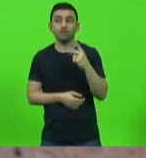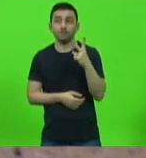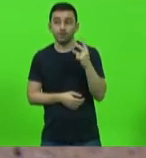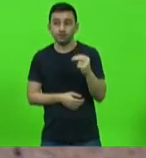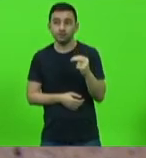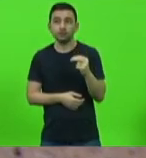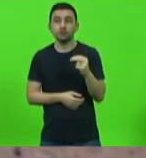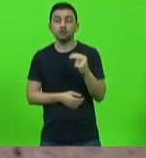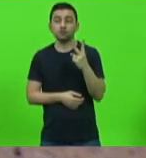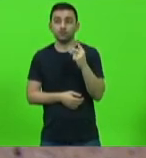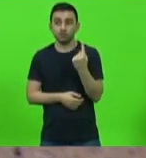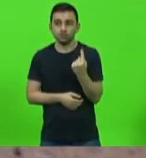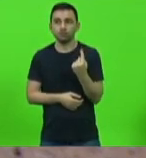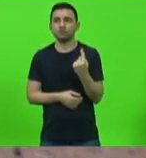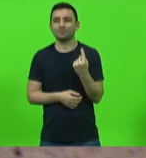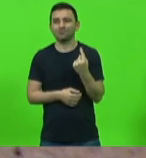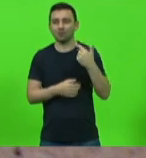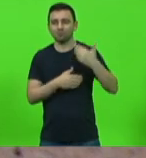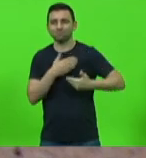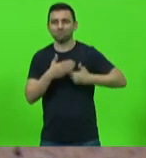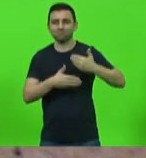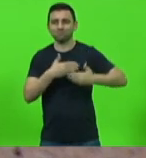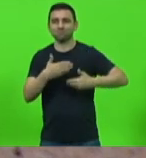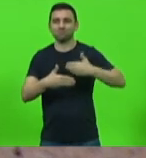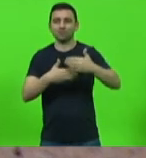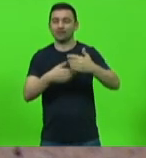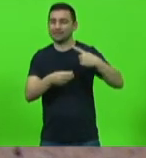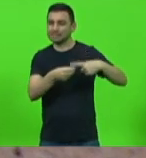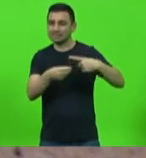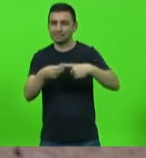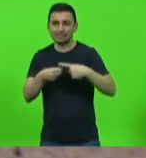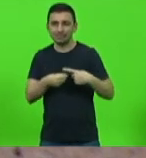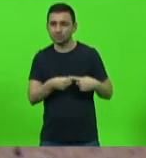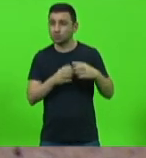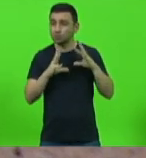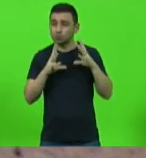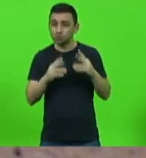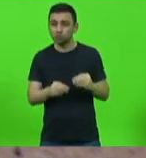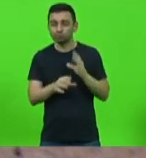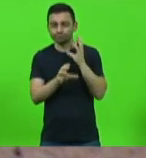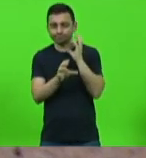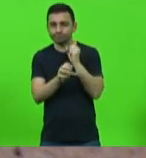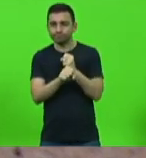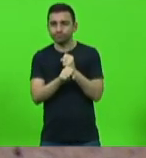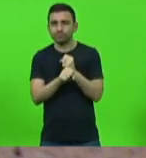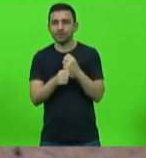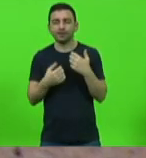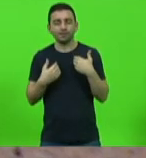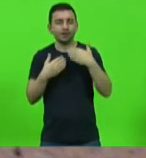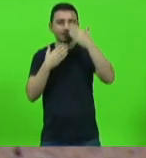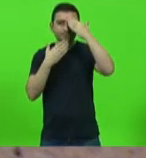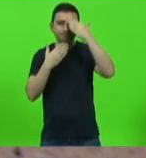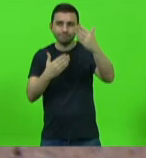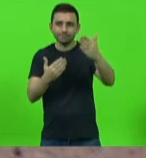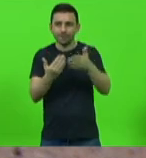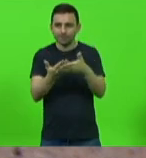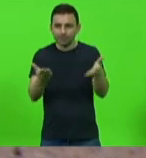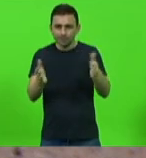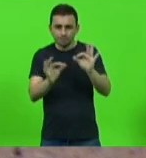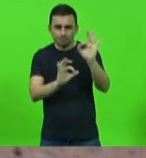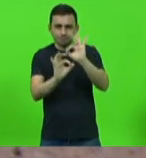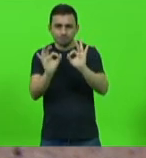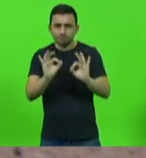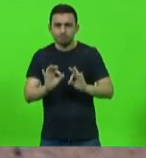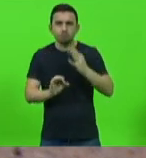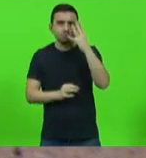2021 também cidade por cidade. Aliás, eu quero agradecer aí o pessoal da diagramação muito